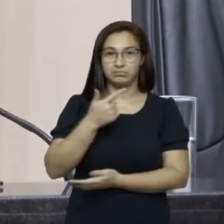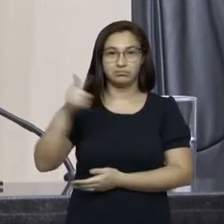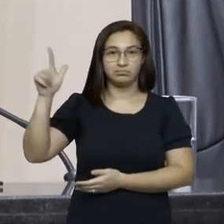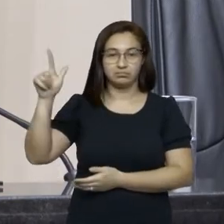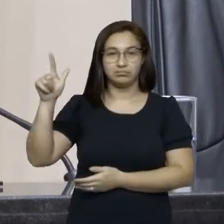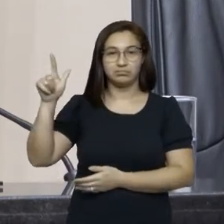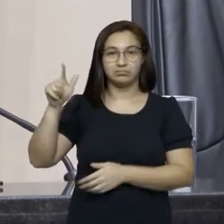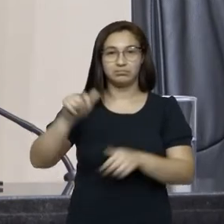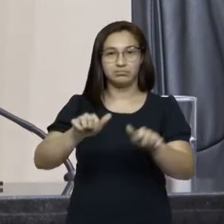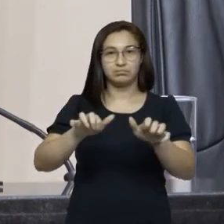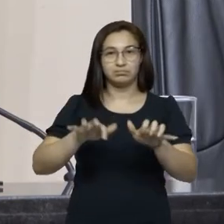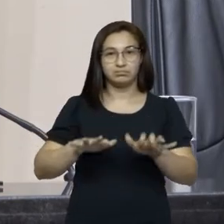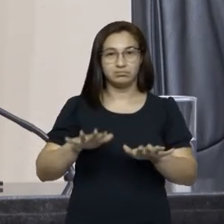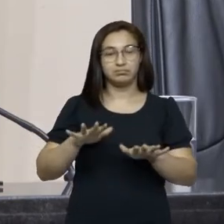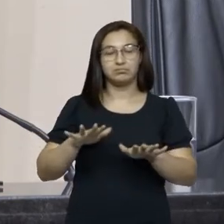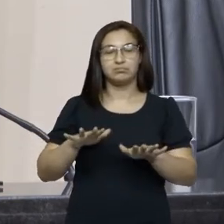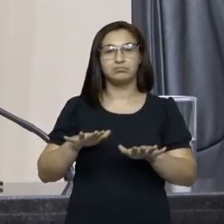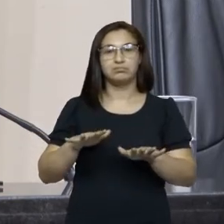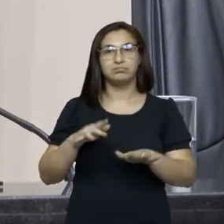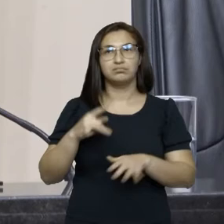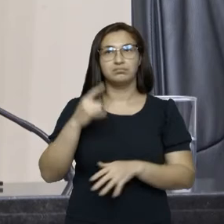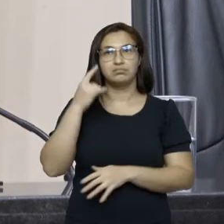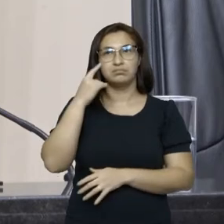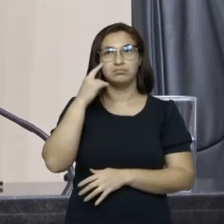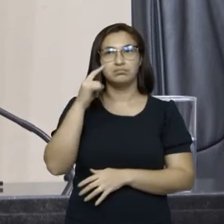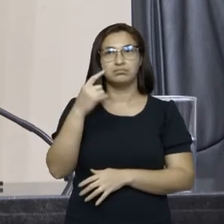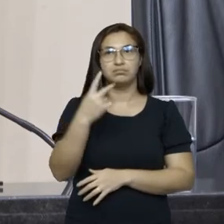ordinária para...